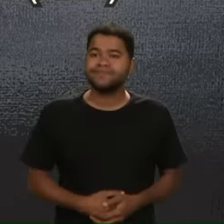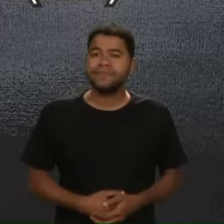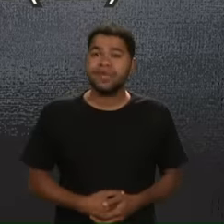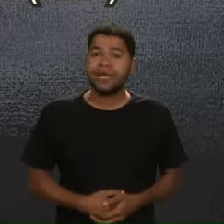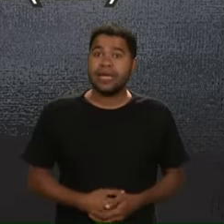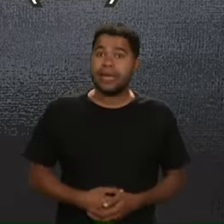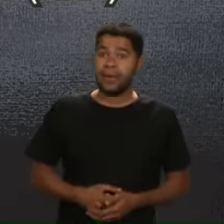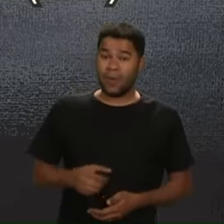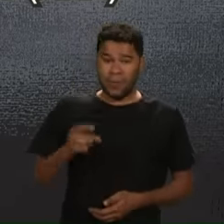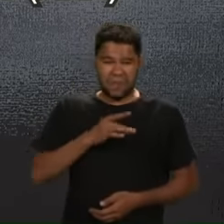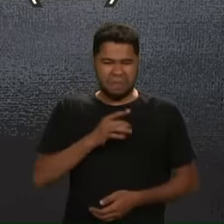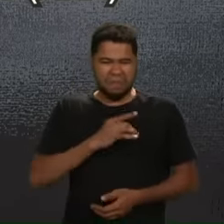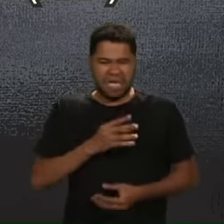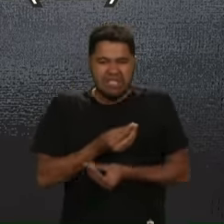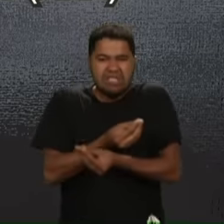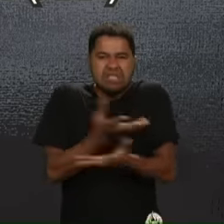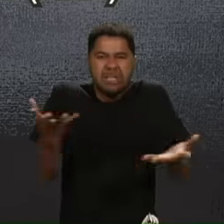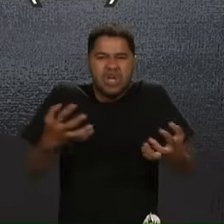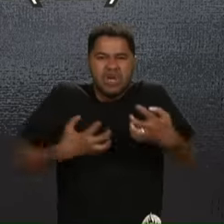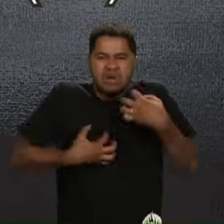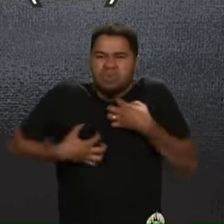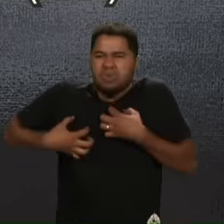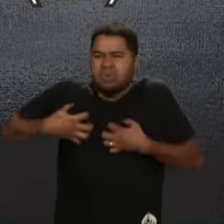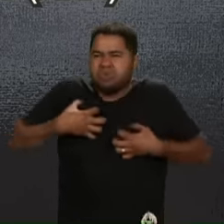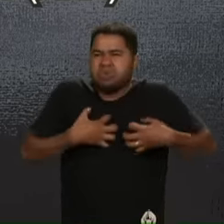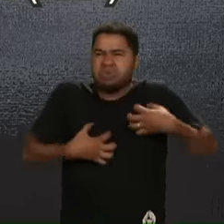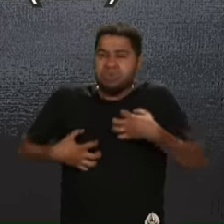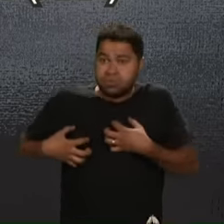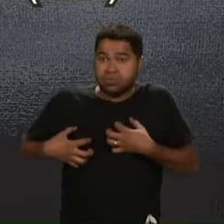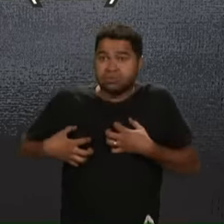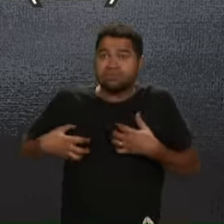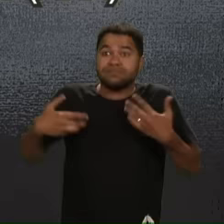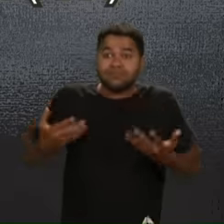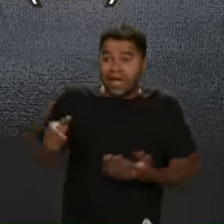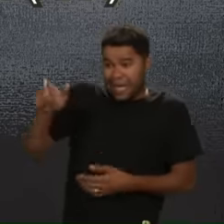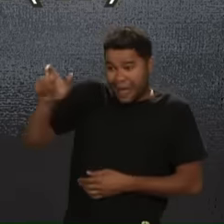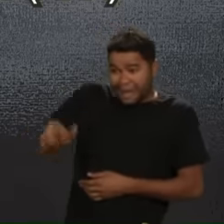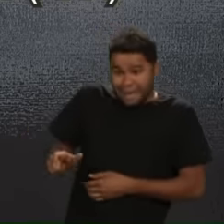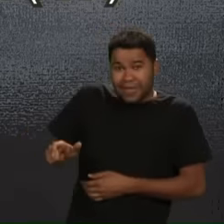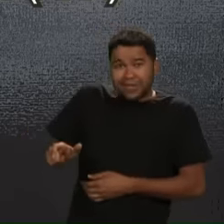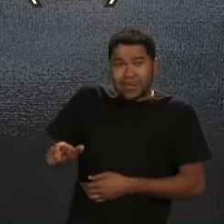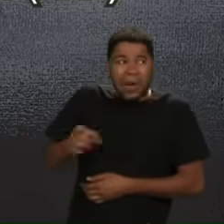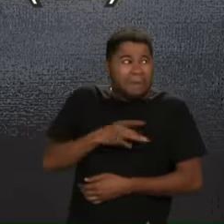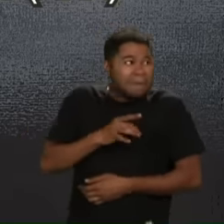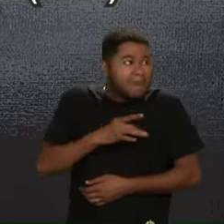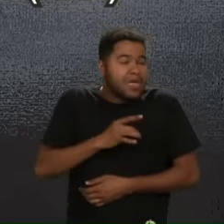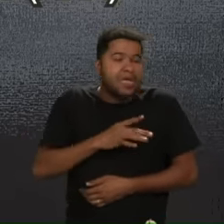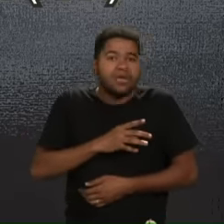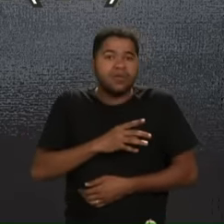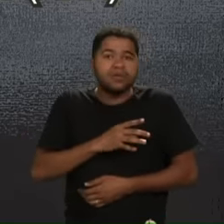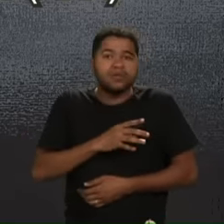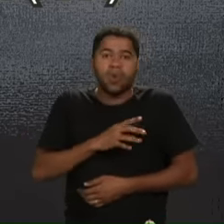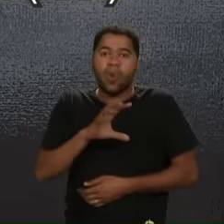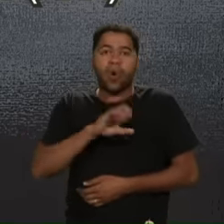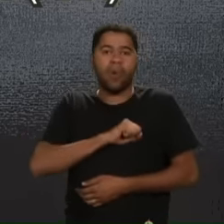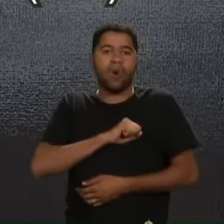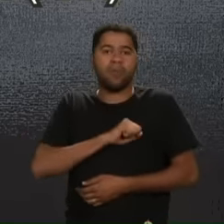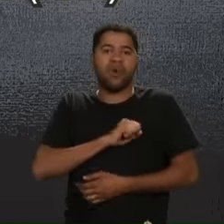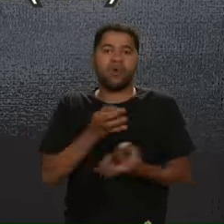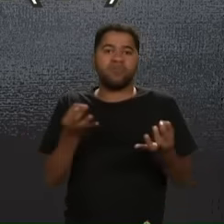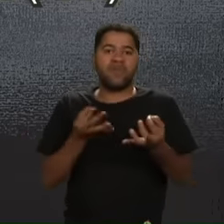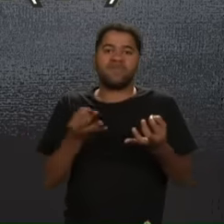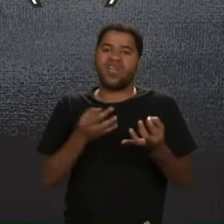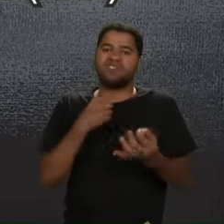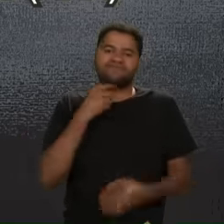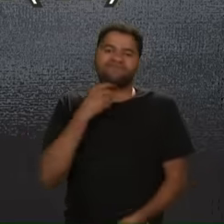Ora o medo produz tormento Logo aquele que teme Não é aperfeiçoado